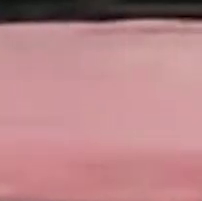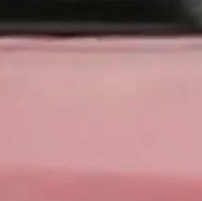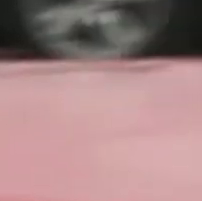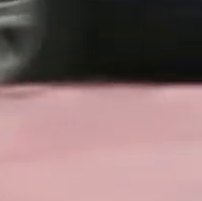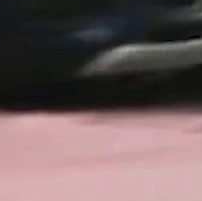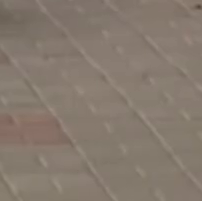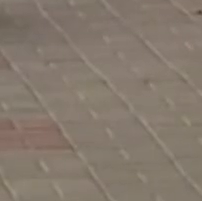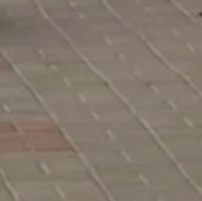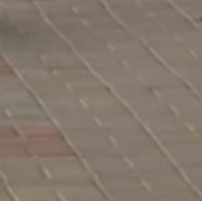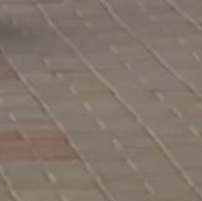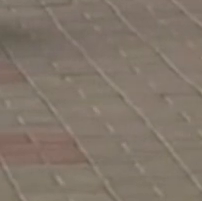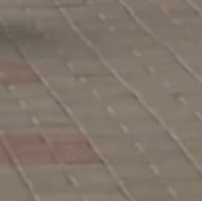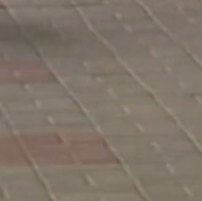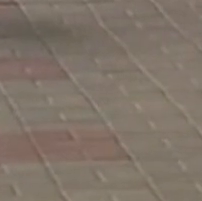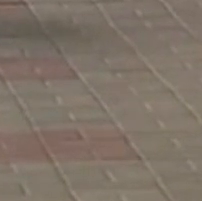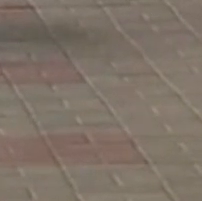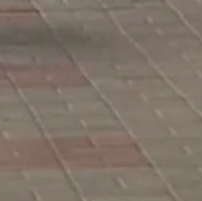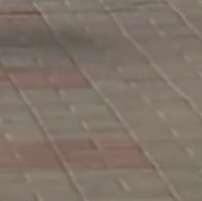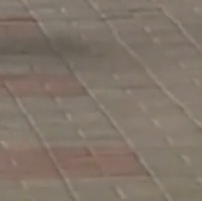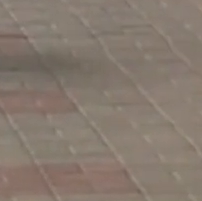As tarifas dos transportes